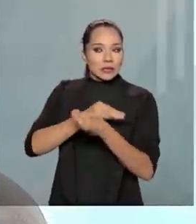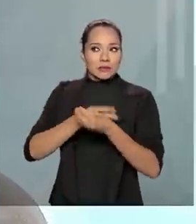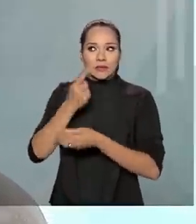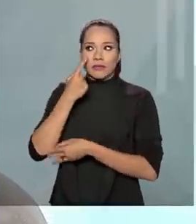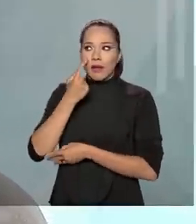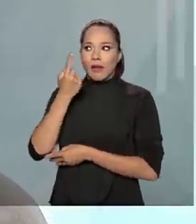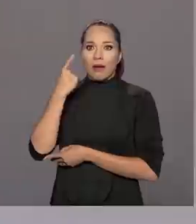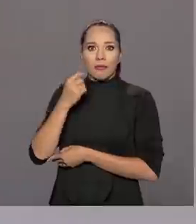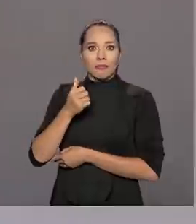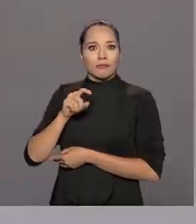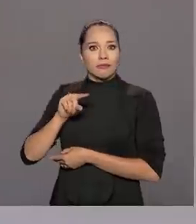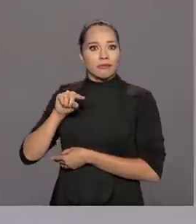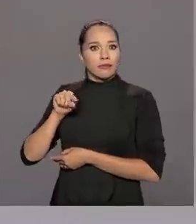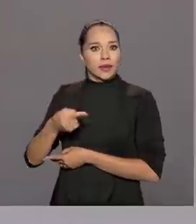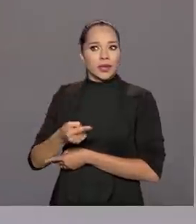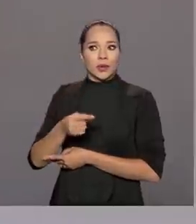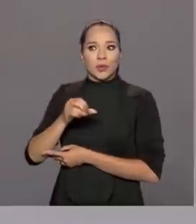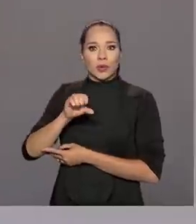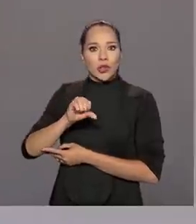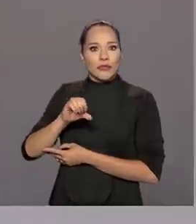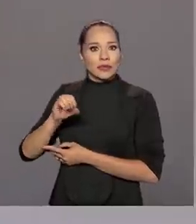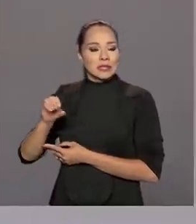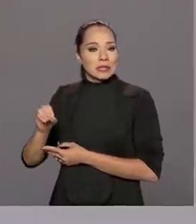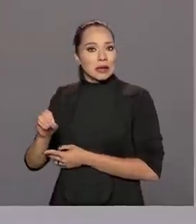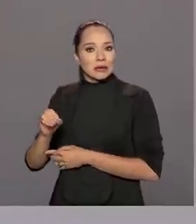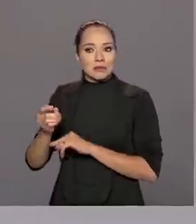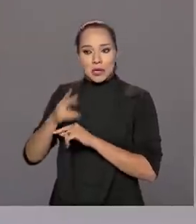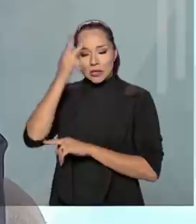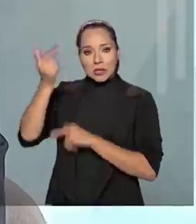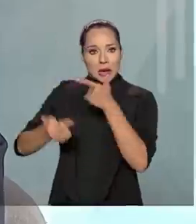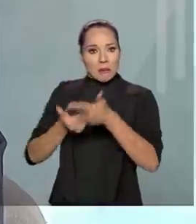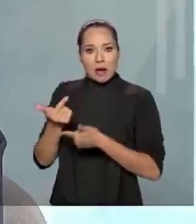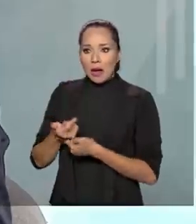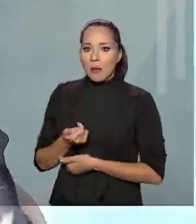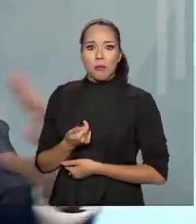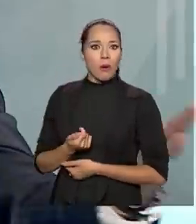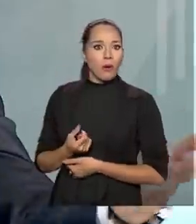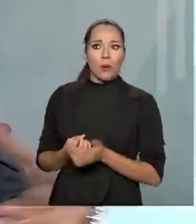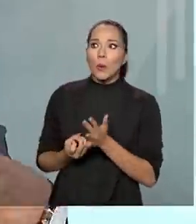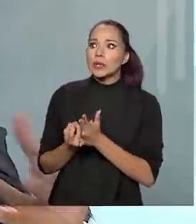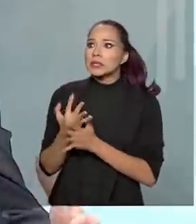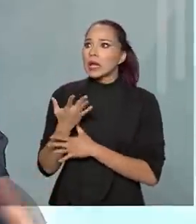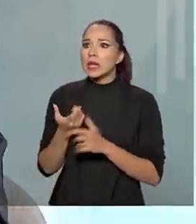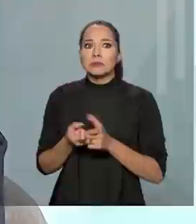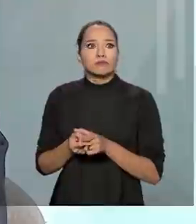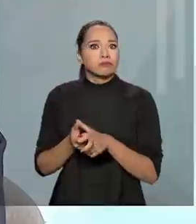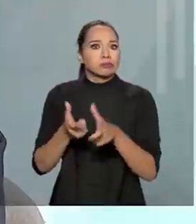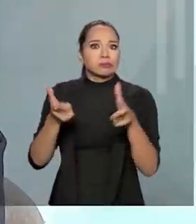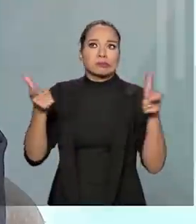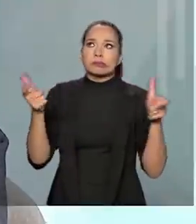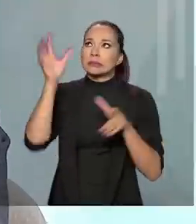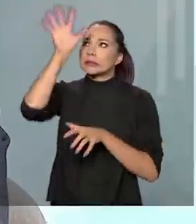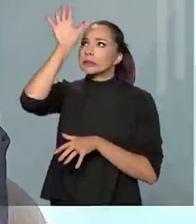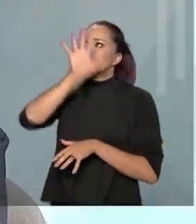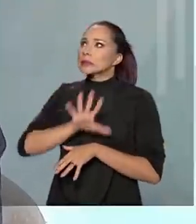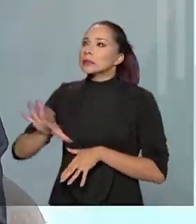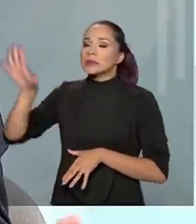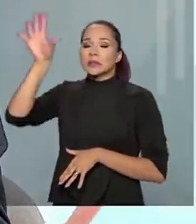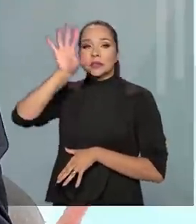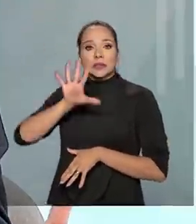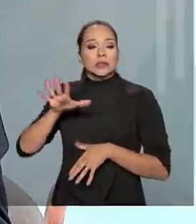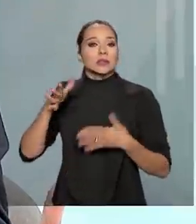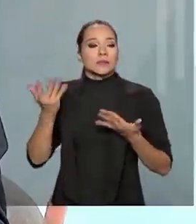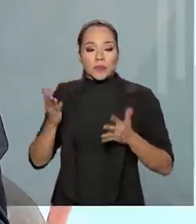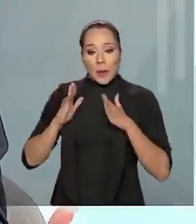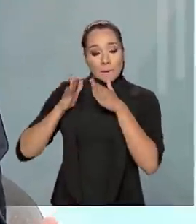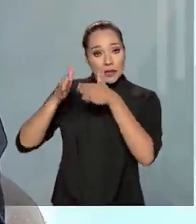.980 servidores, eles são nada para esse mundo de recursos espalhados em todos esses lugares. Então, a